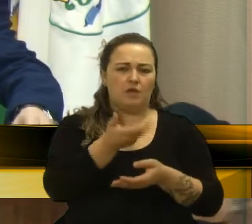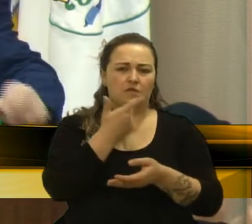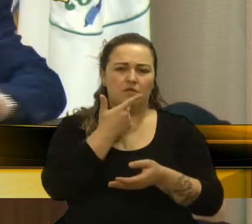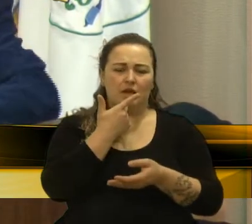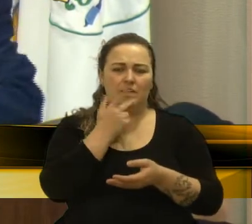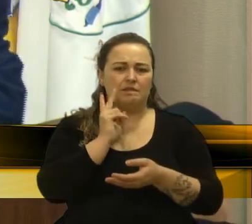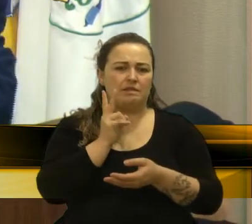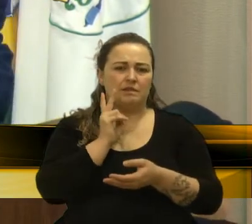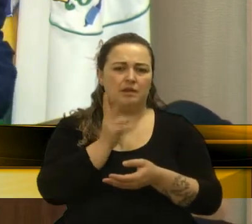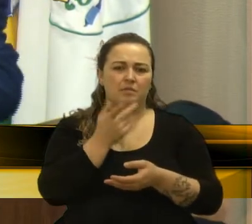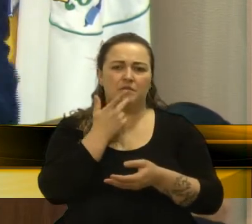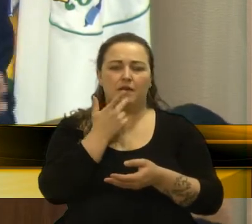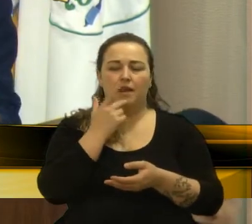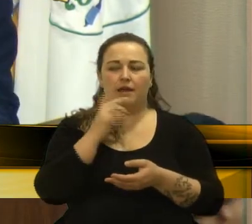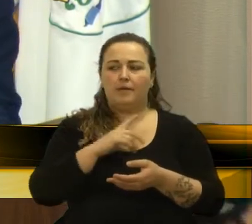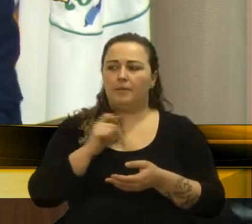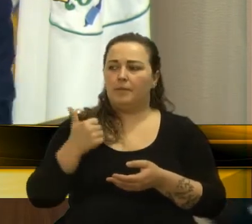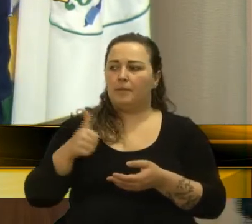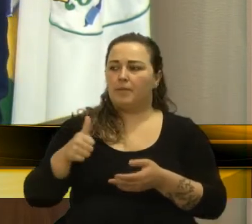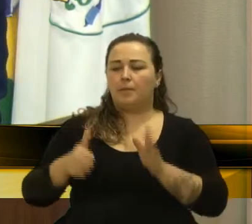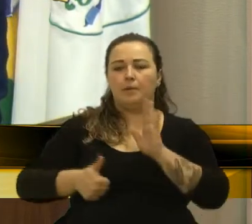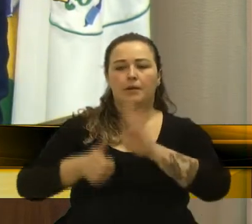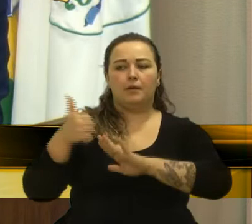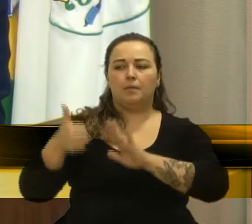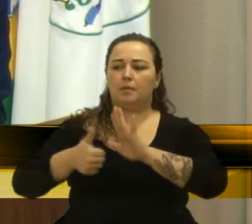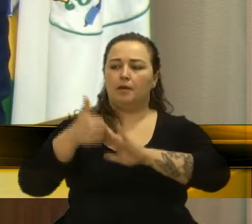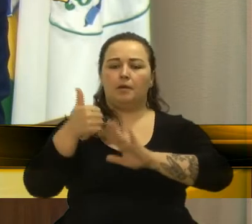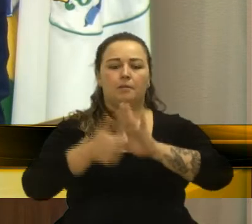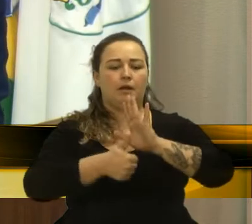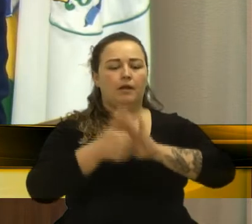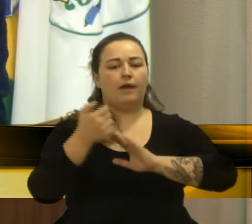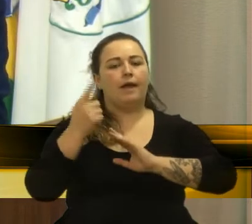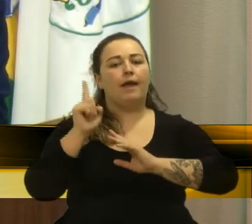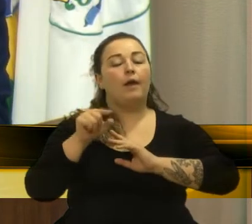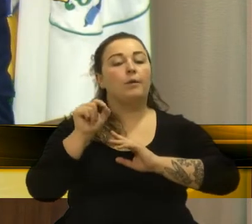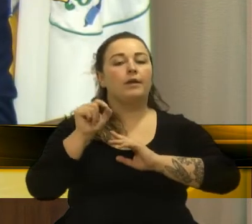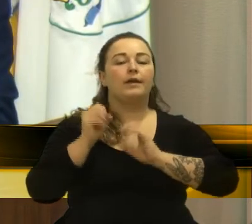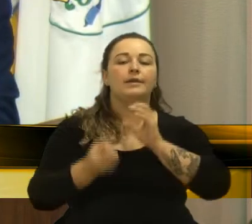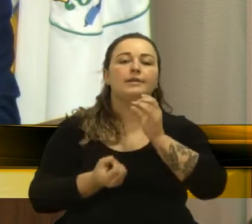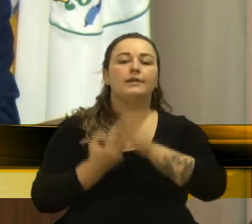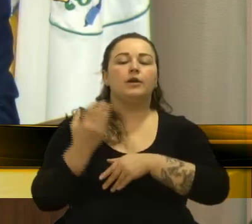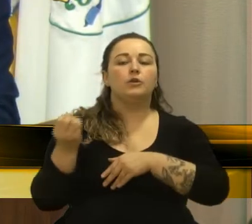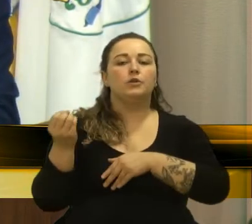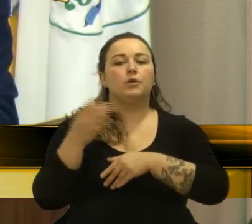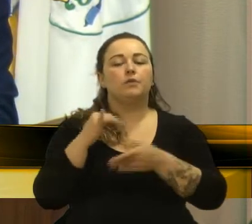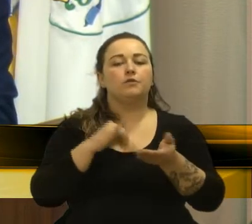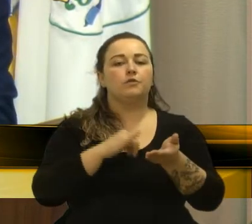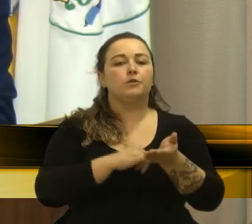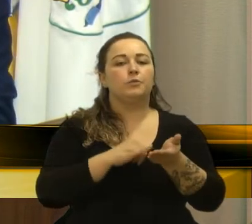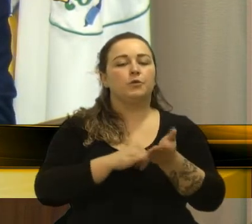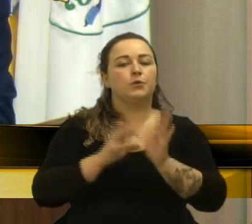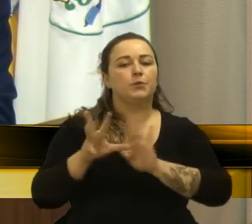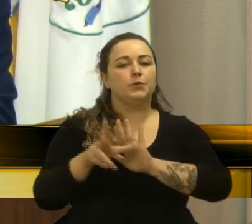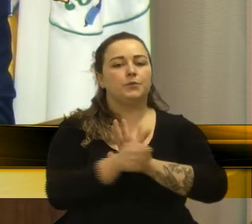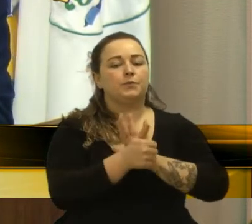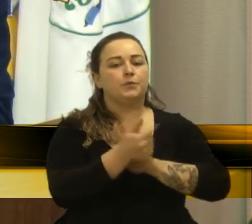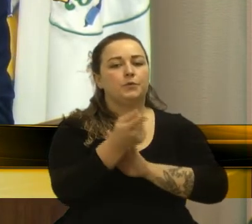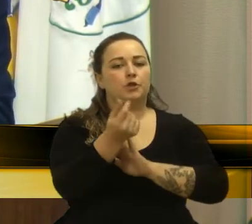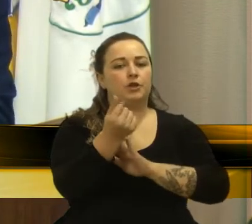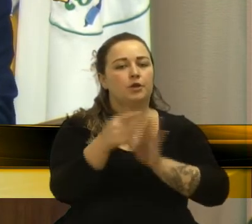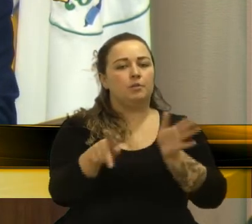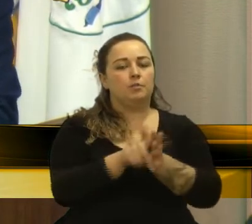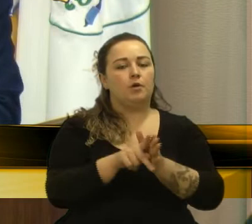sempre a solução mágica dos governantes, criar um novo imposto, meter a mão no bolso do